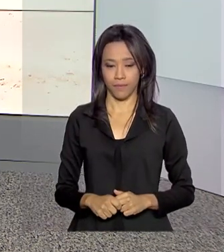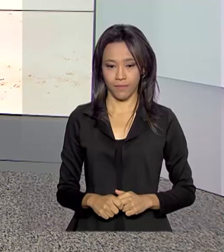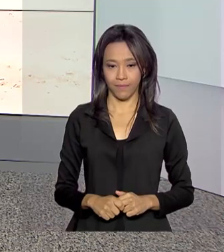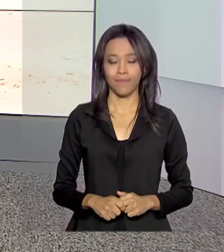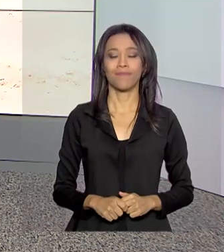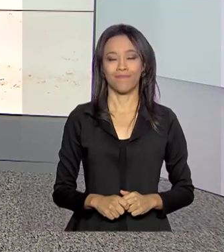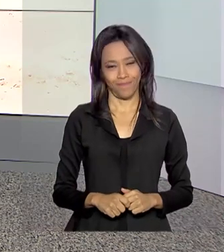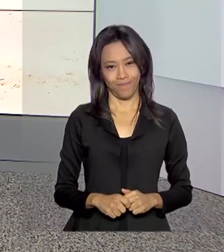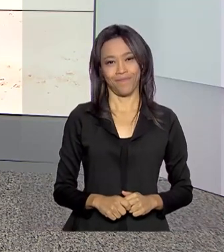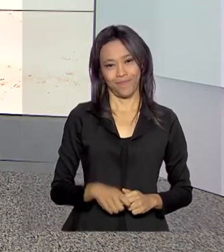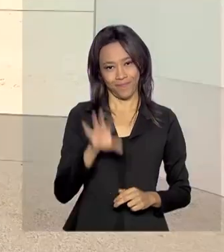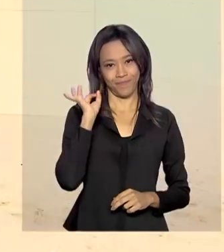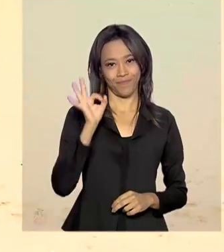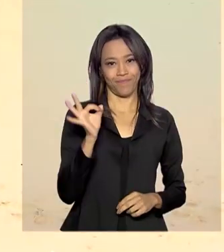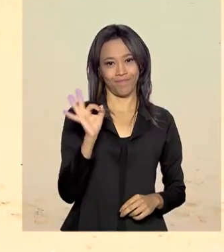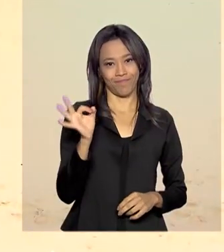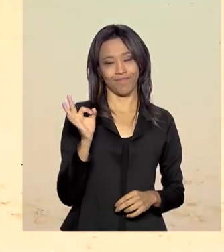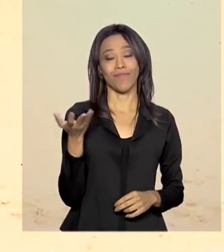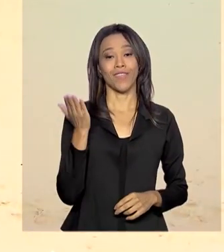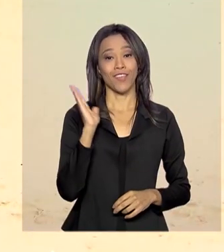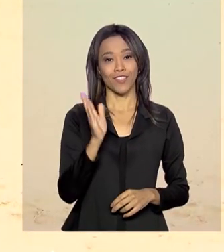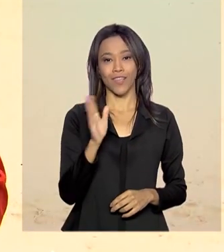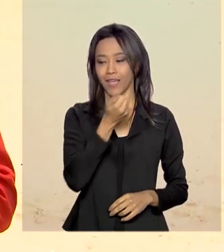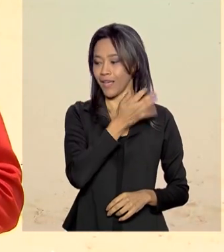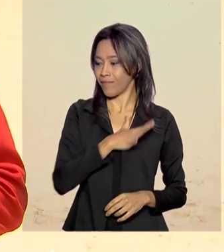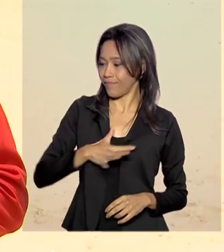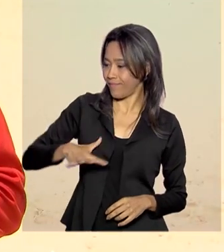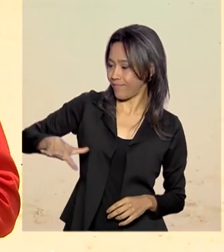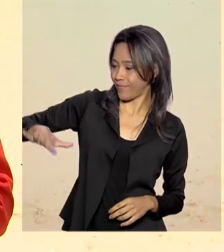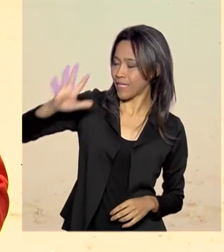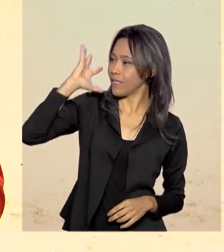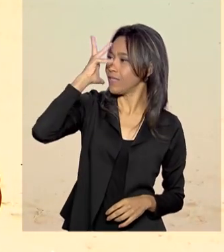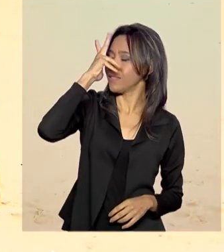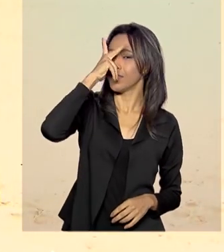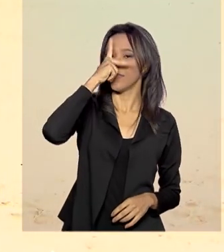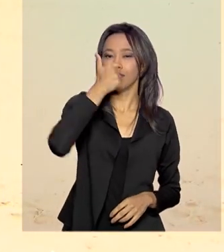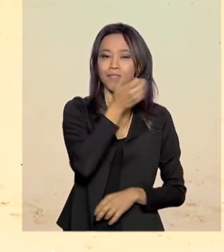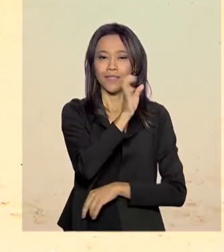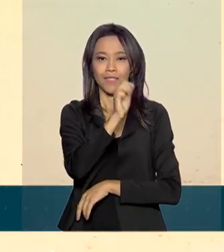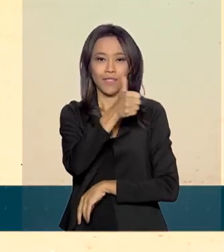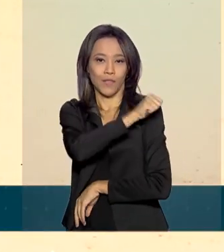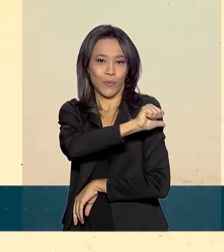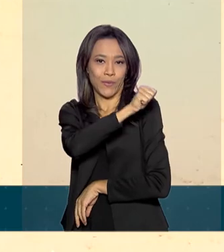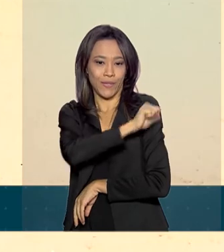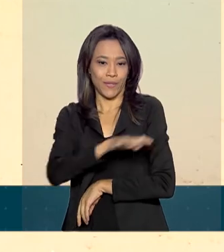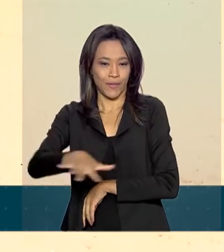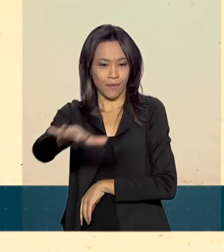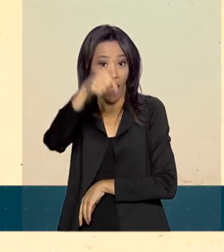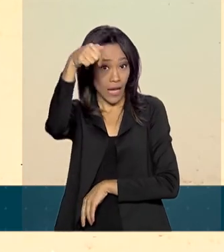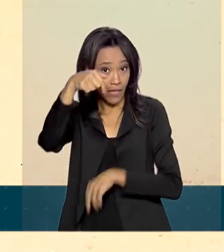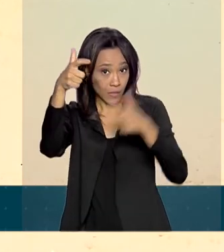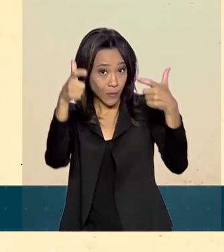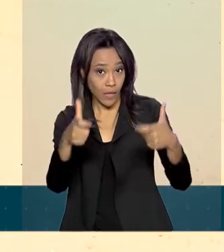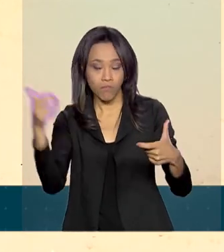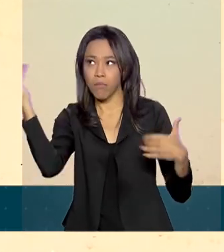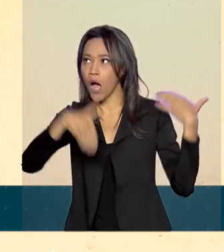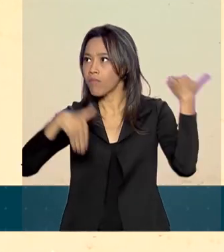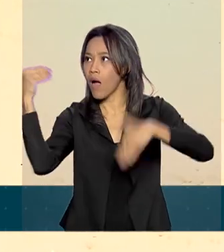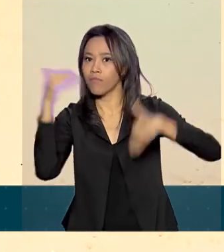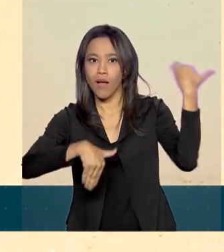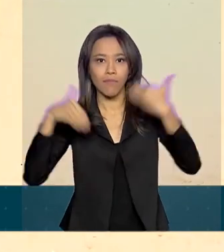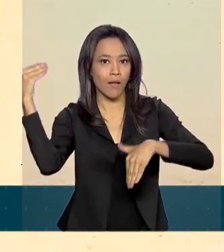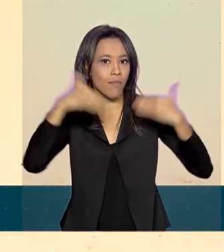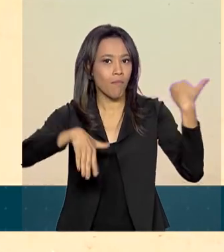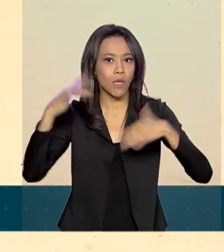Bom dia, Renata. É isso mesmo. A gente já está na Praia do Leme com essa vista linda do Rio. Esse local recebe muitos turistas o ano inteiro e